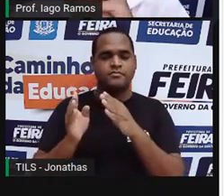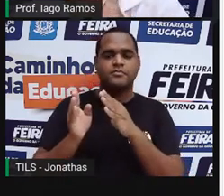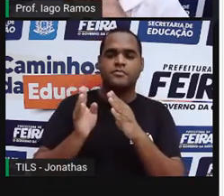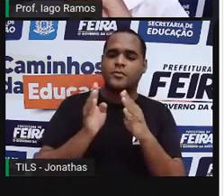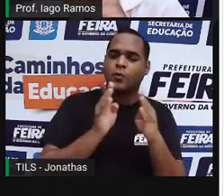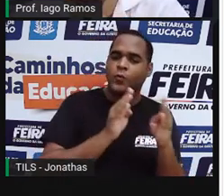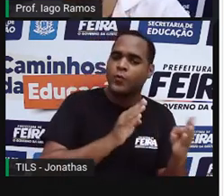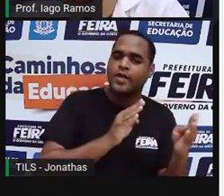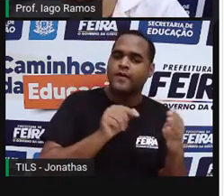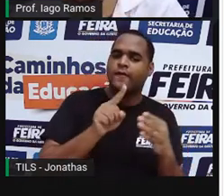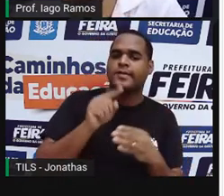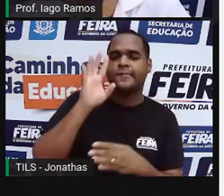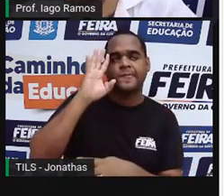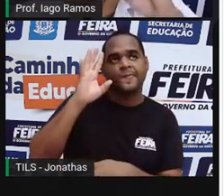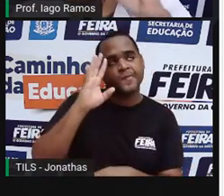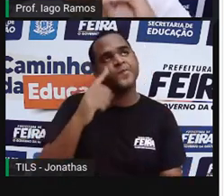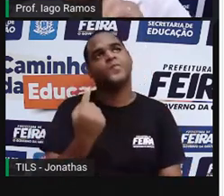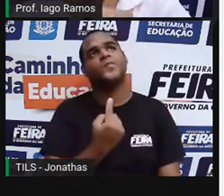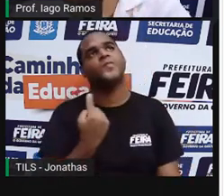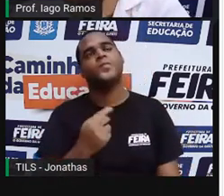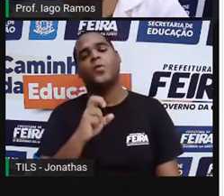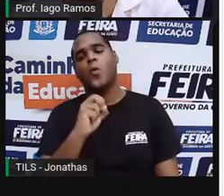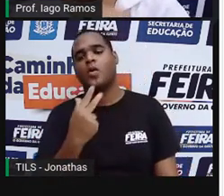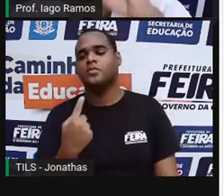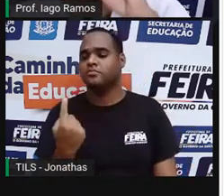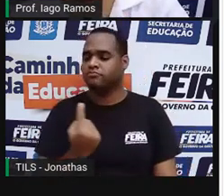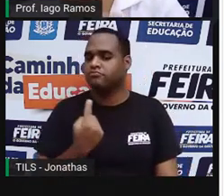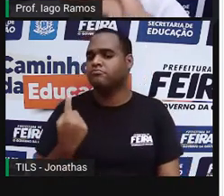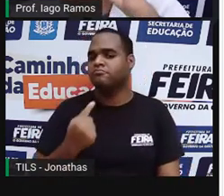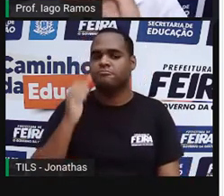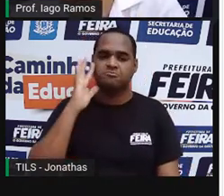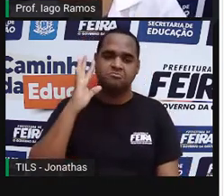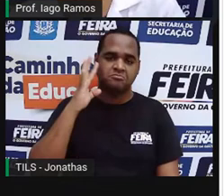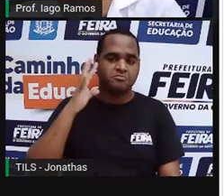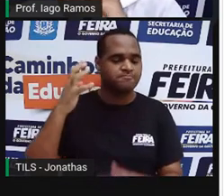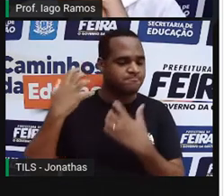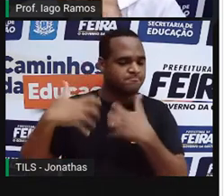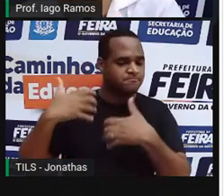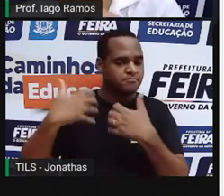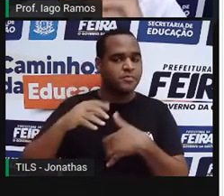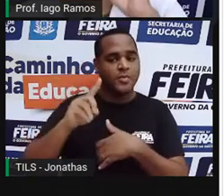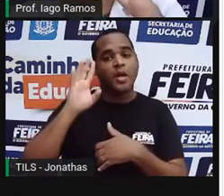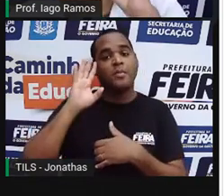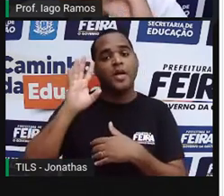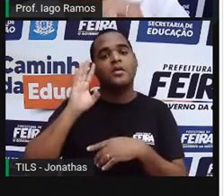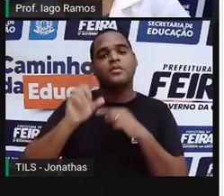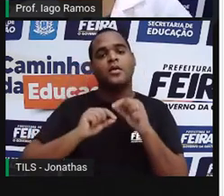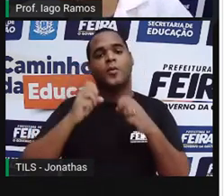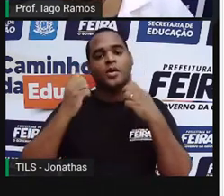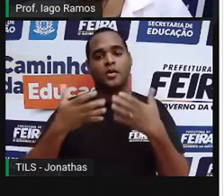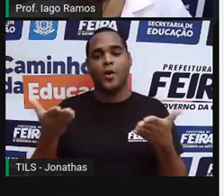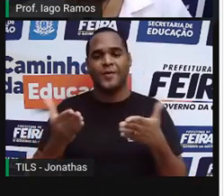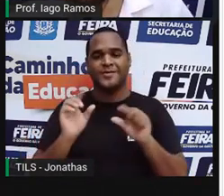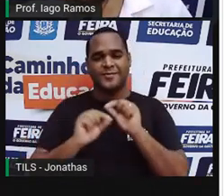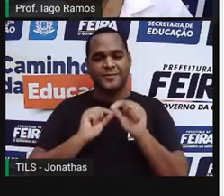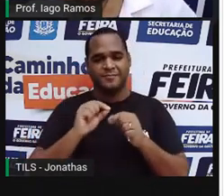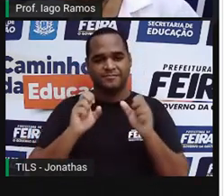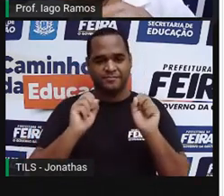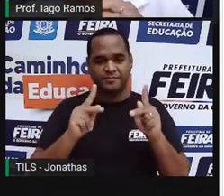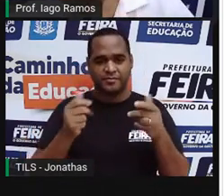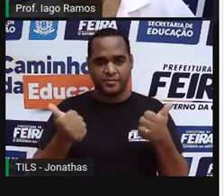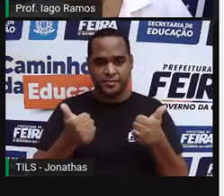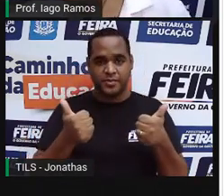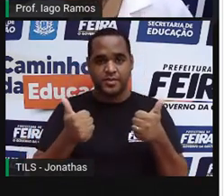Eu vou deixar você sozinho ou sozinha pensar sobre ela aqui e agora. Tá bom?